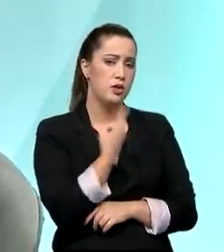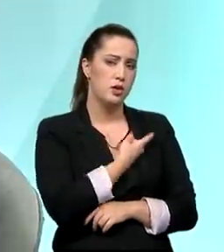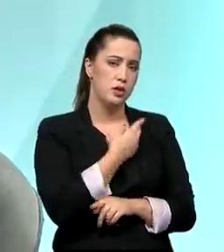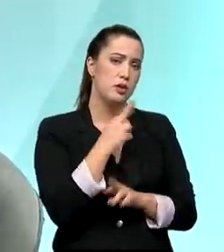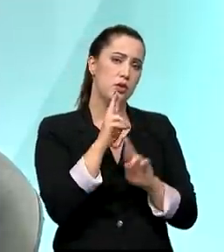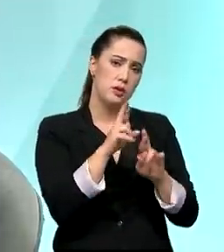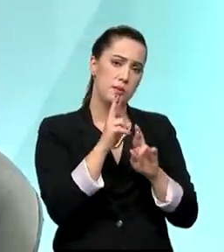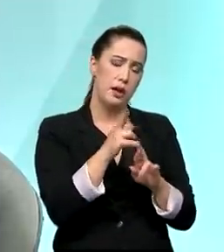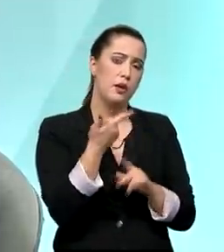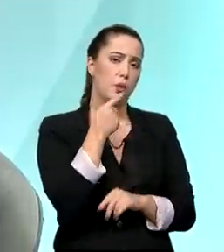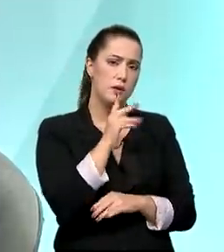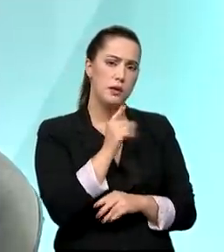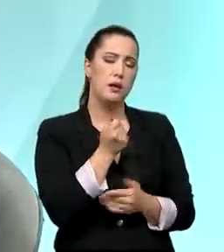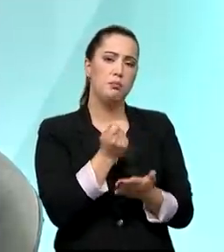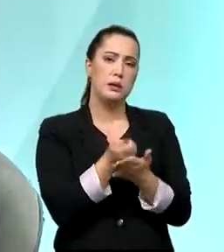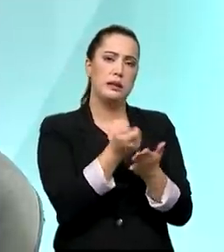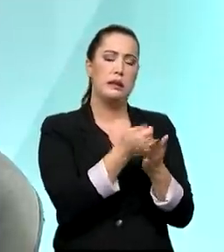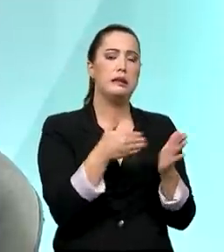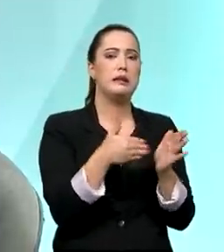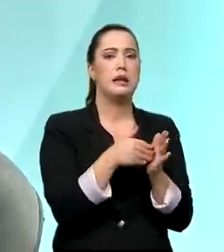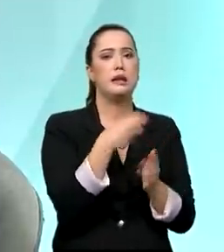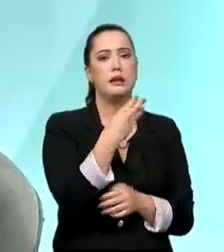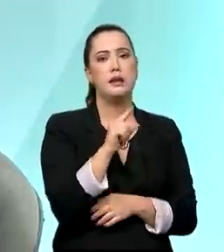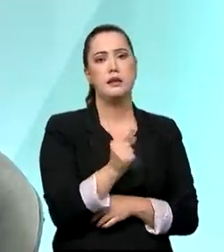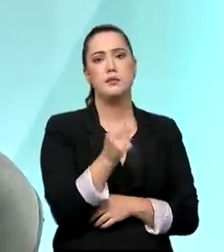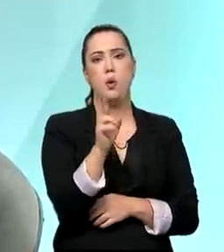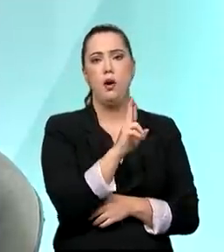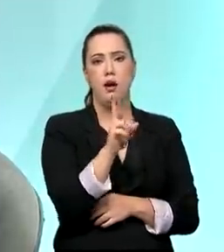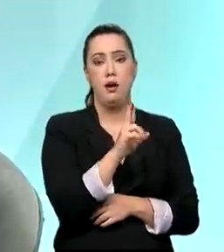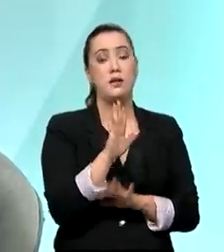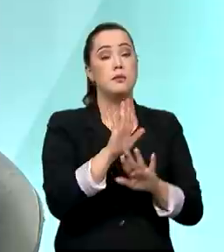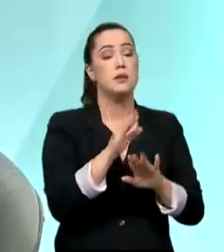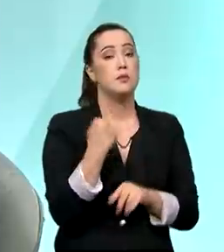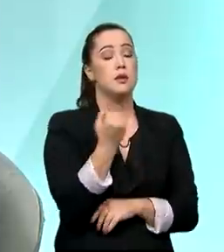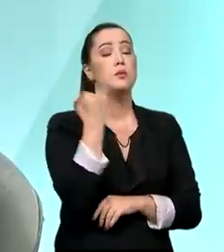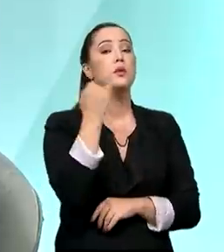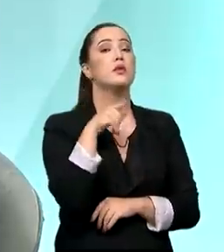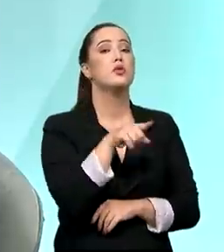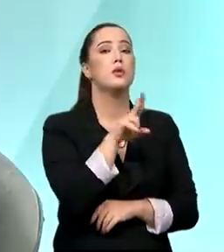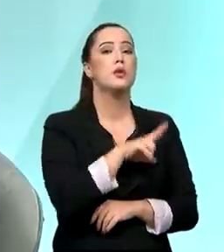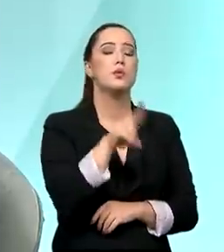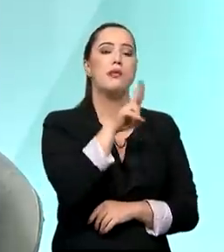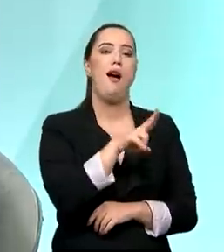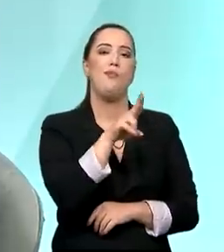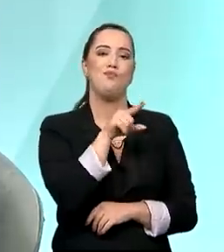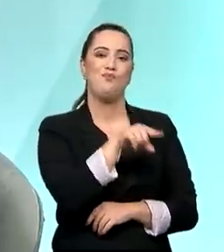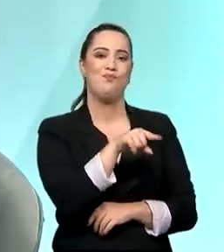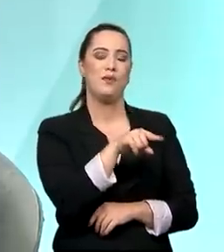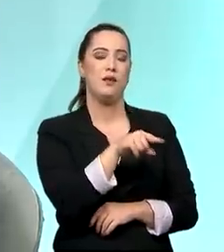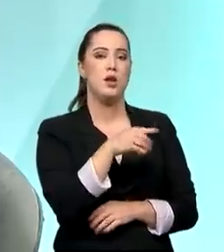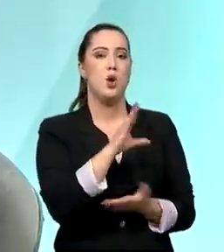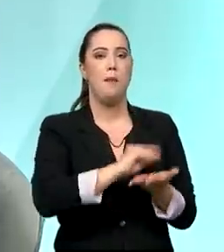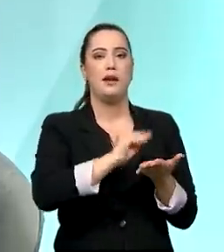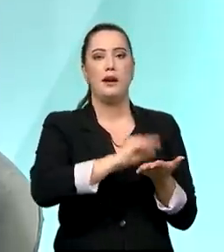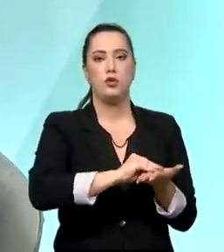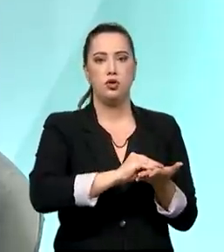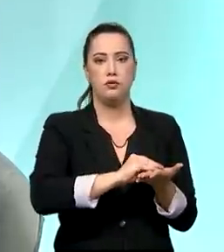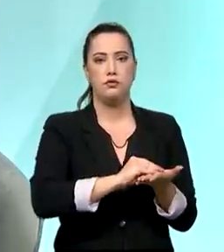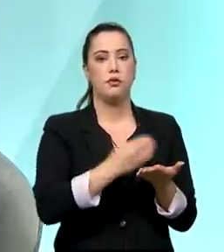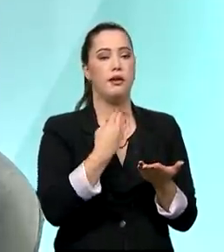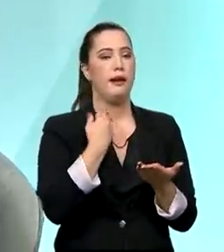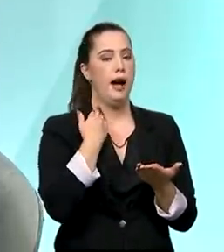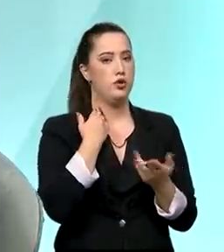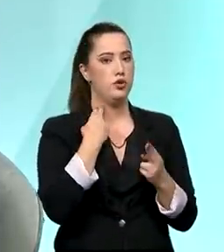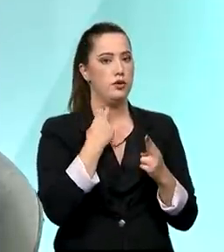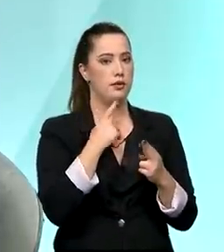Então, esse é o começo. Mas o mais importante é utilizar esta conta, o Caixa tem, que é de graça,